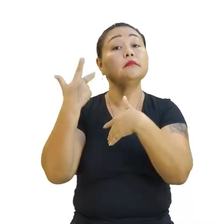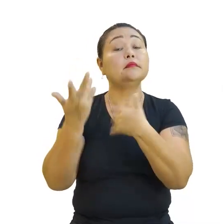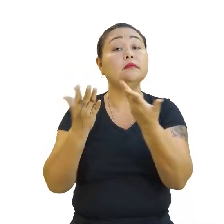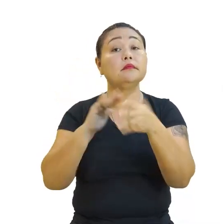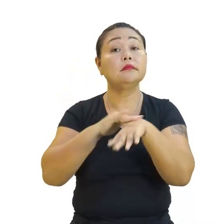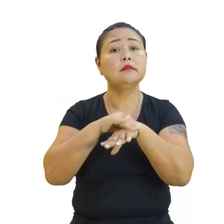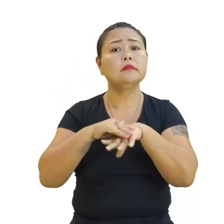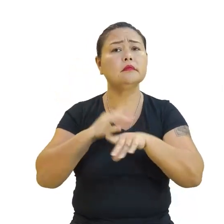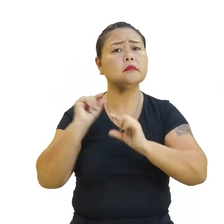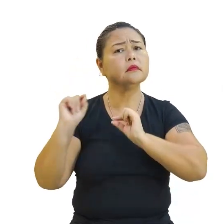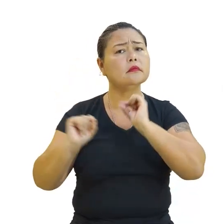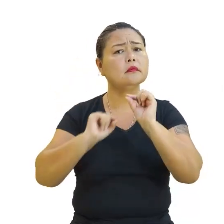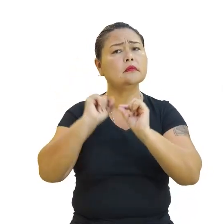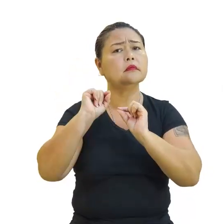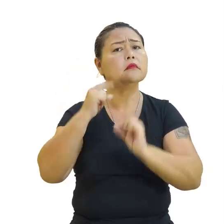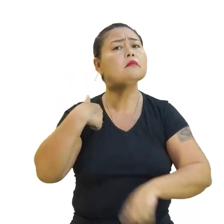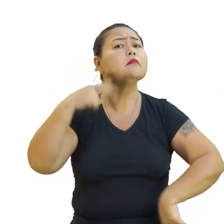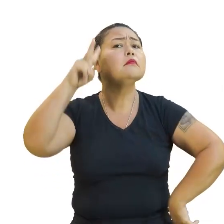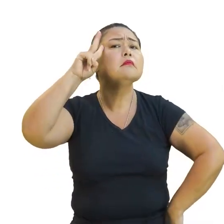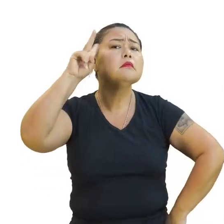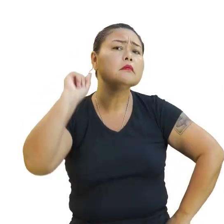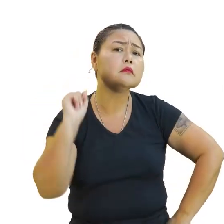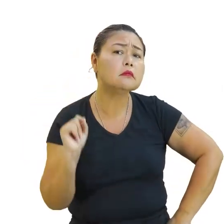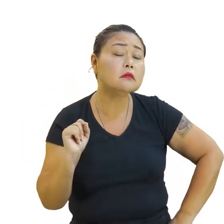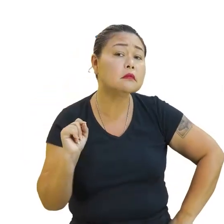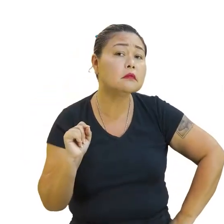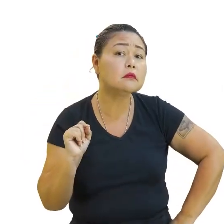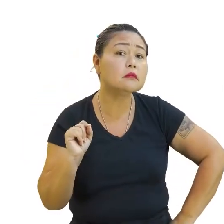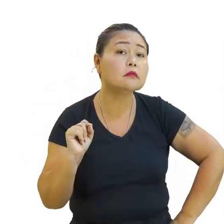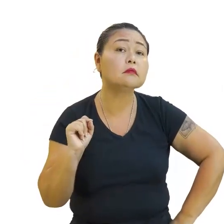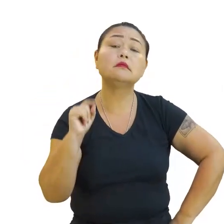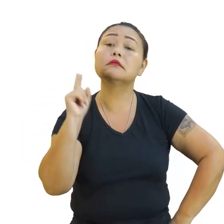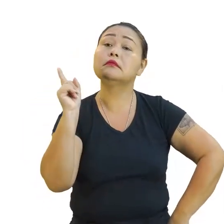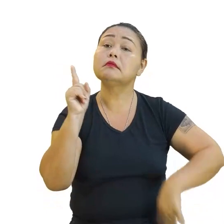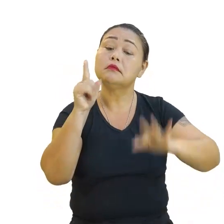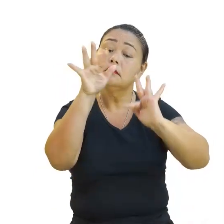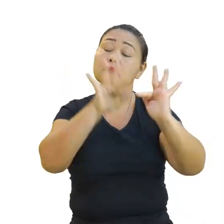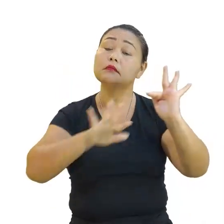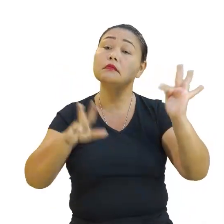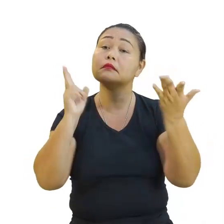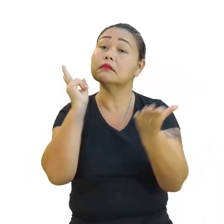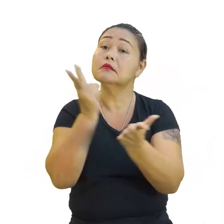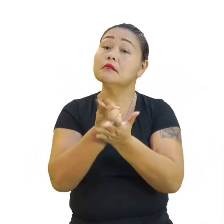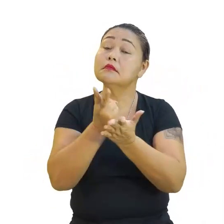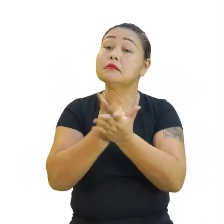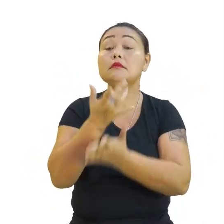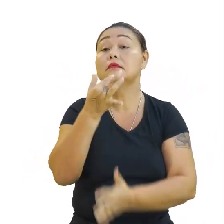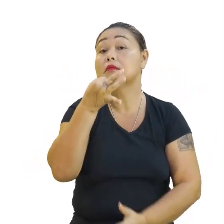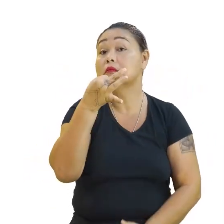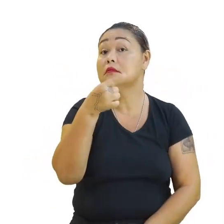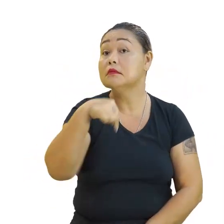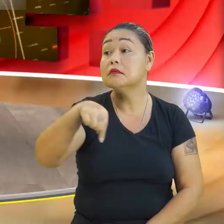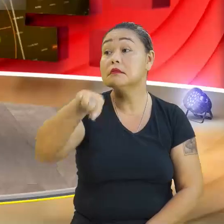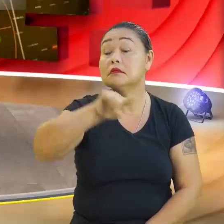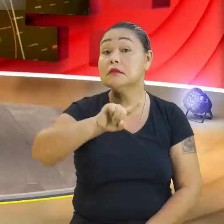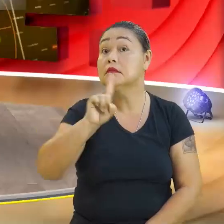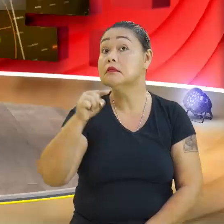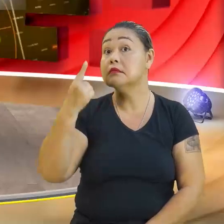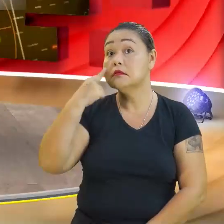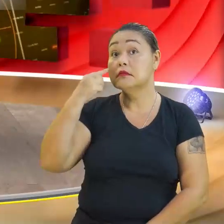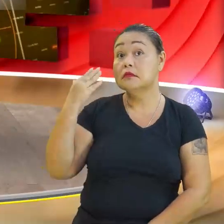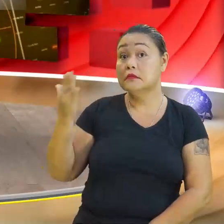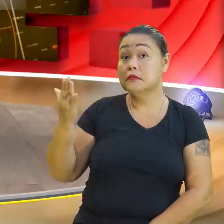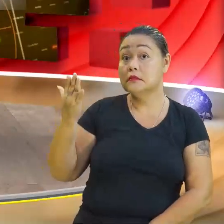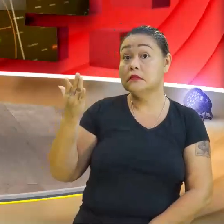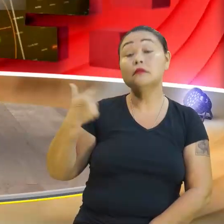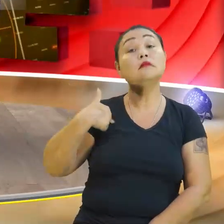O que isso te remete? Função constante. O que você acha? Olha aqui pra gente. O